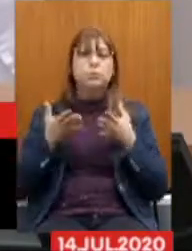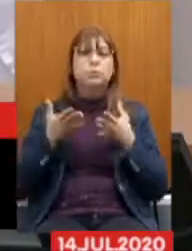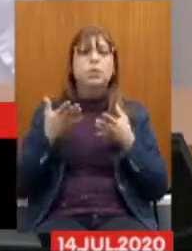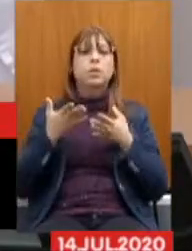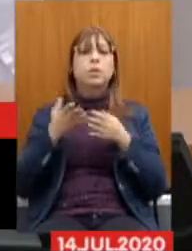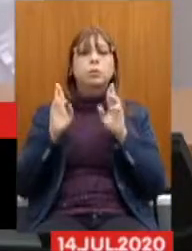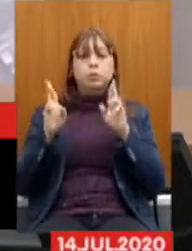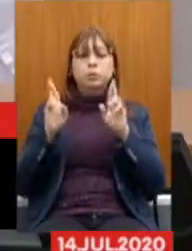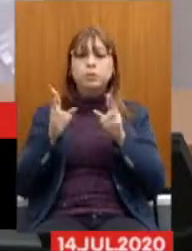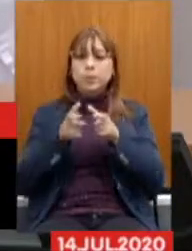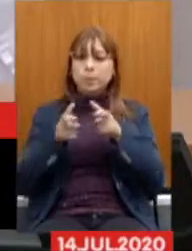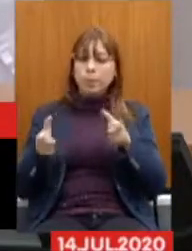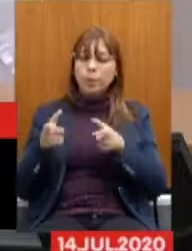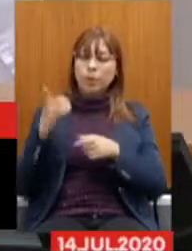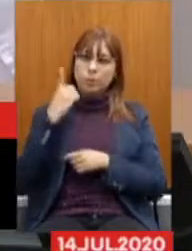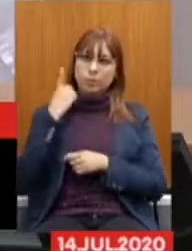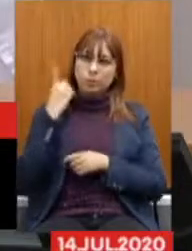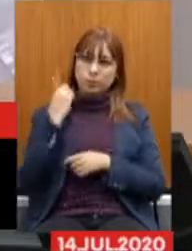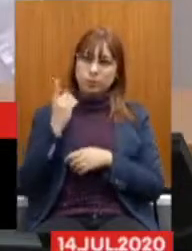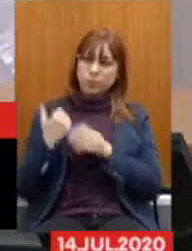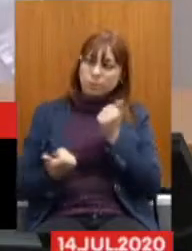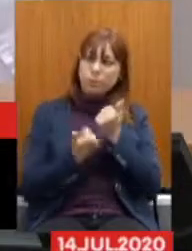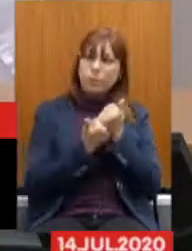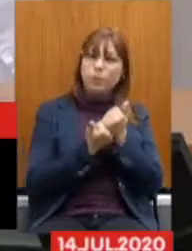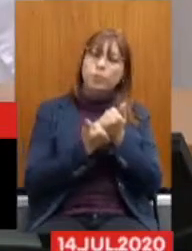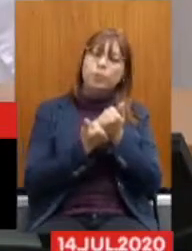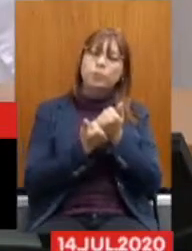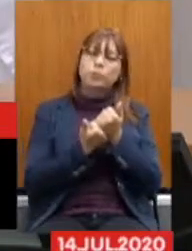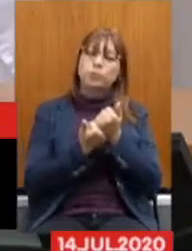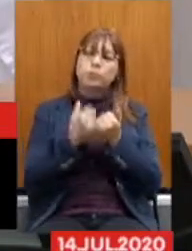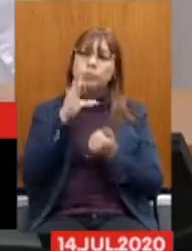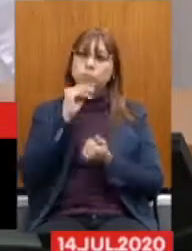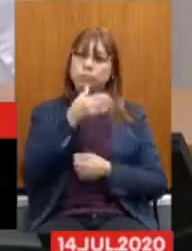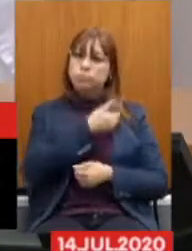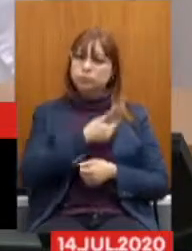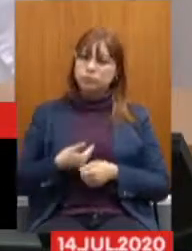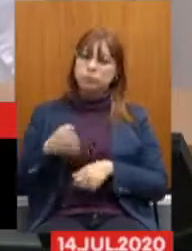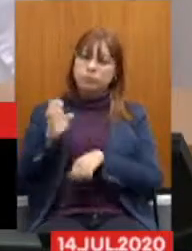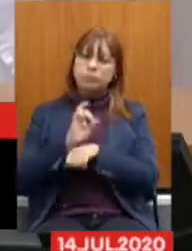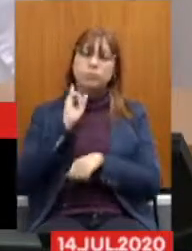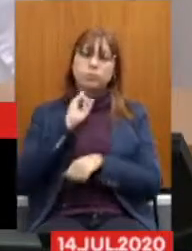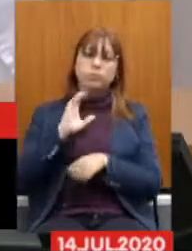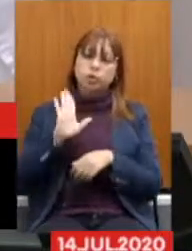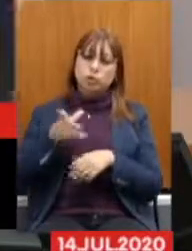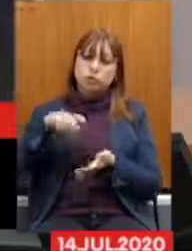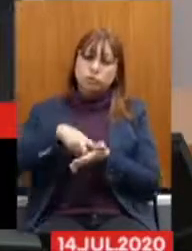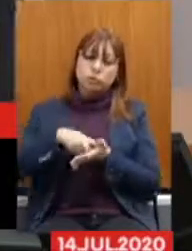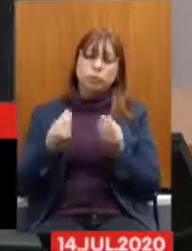Apoie os servidores Públicos Do estado De Minas Gerais Que já estão Sendo penalizados Por demais